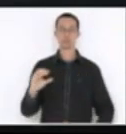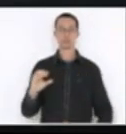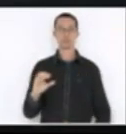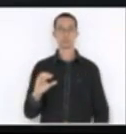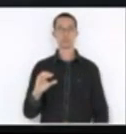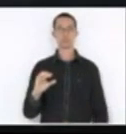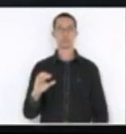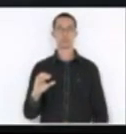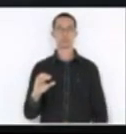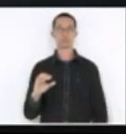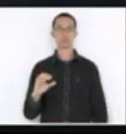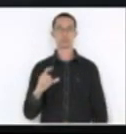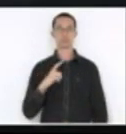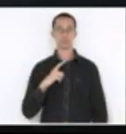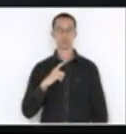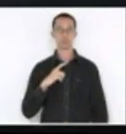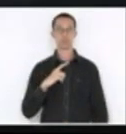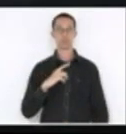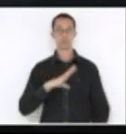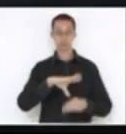tem emendas